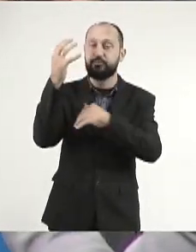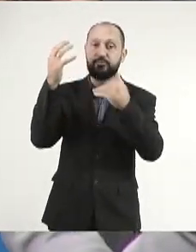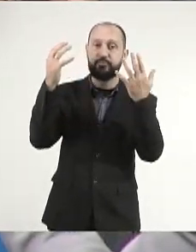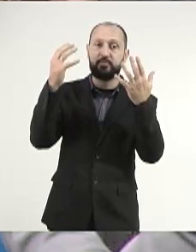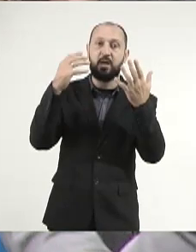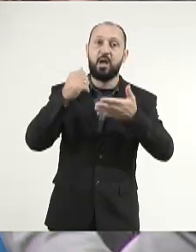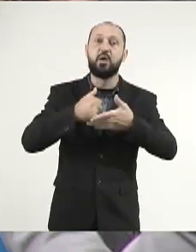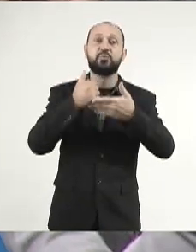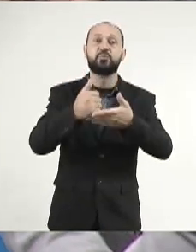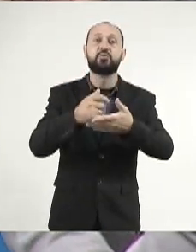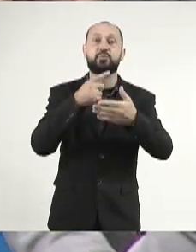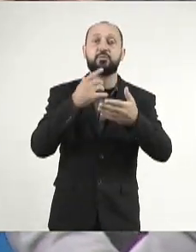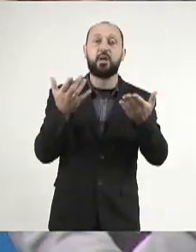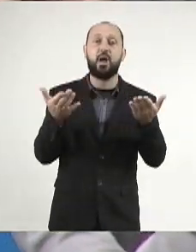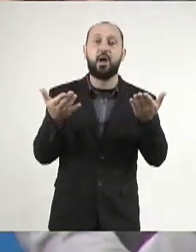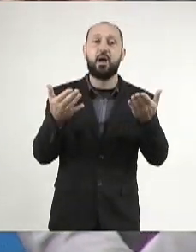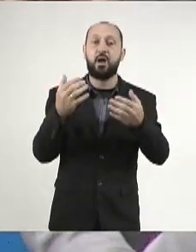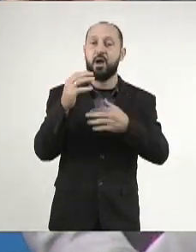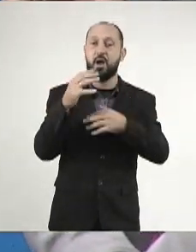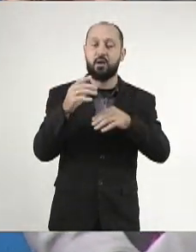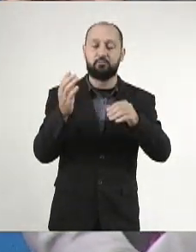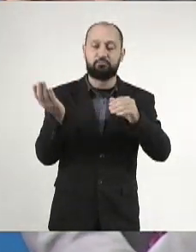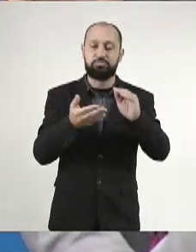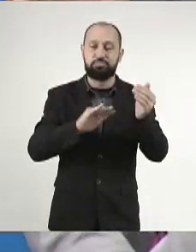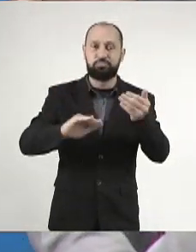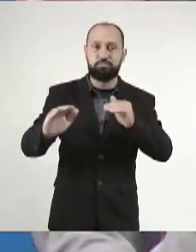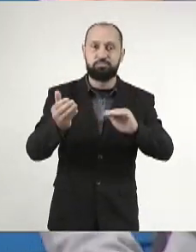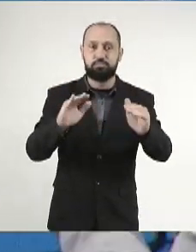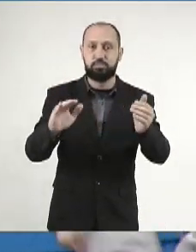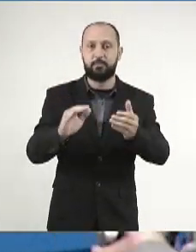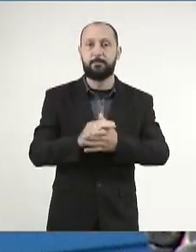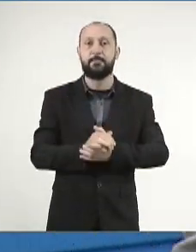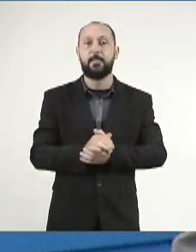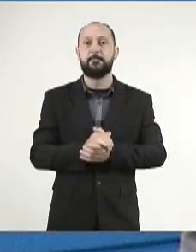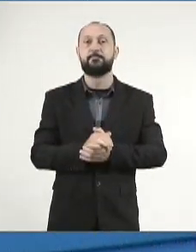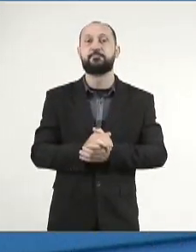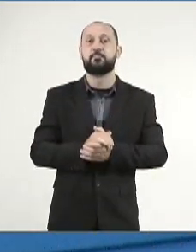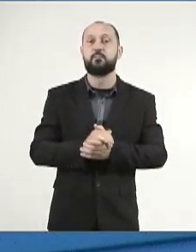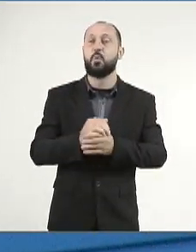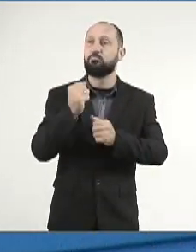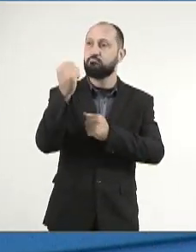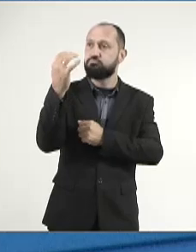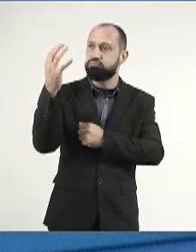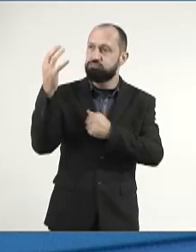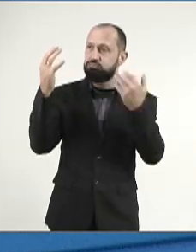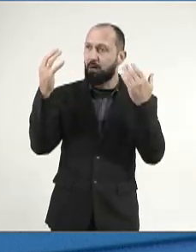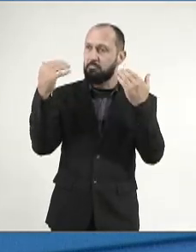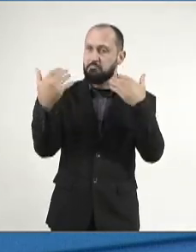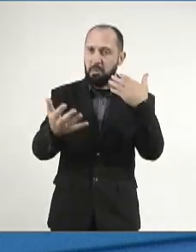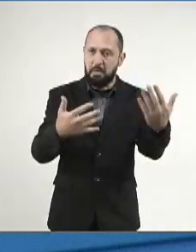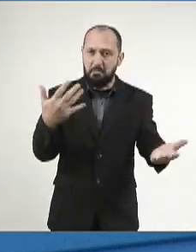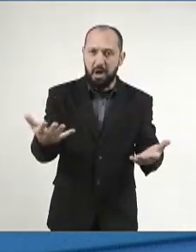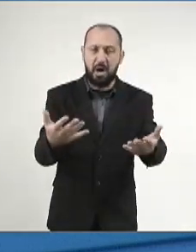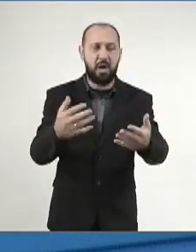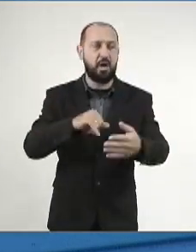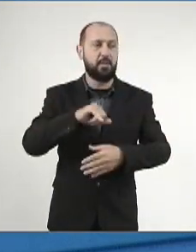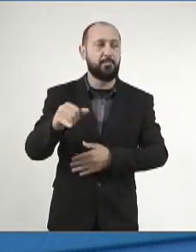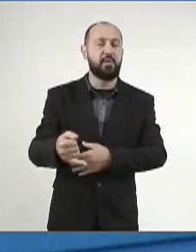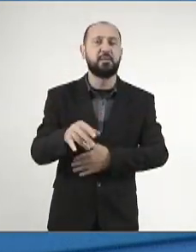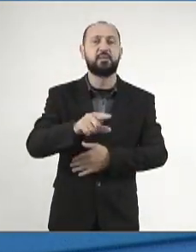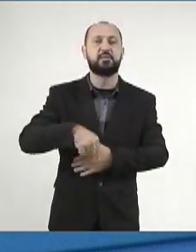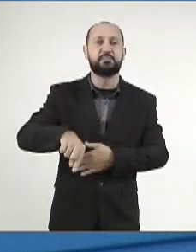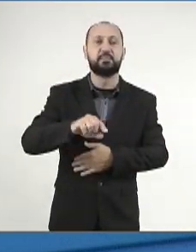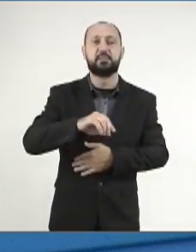contribuindo para a supressão desse ecossistema. O desmatamento e a superexploração da